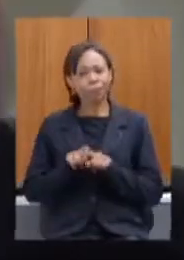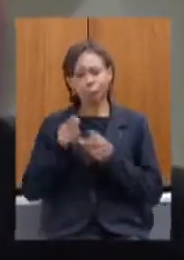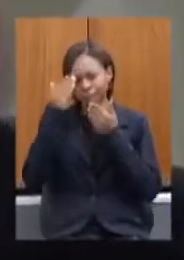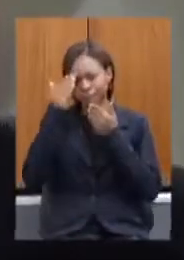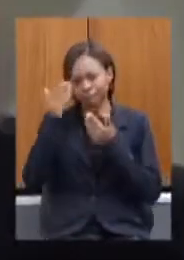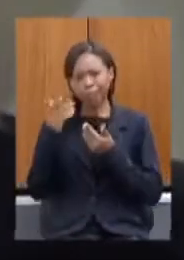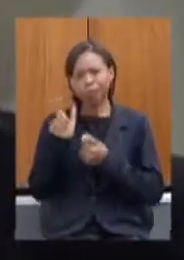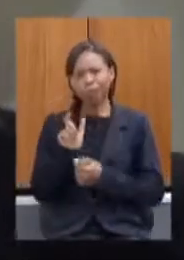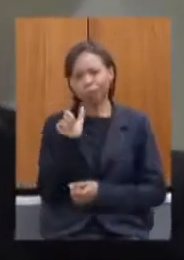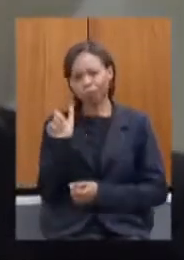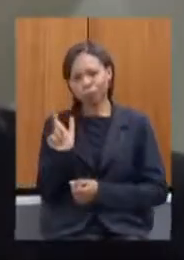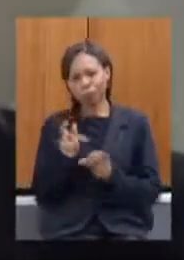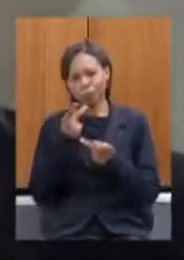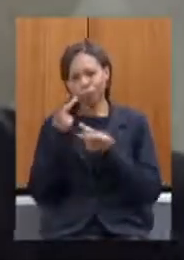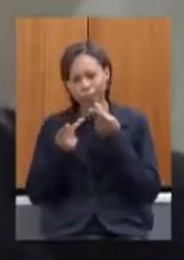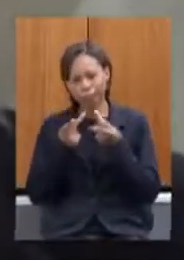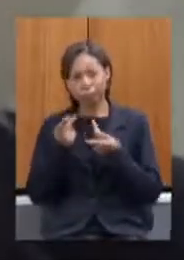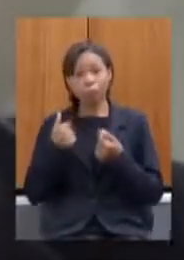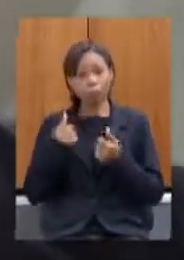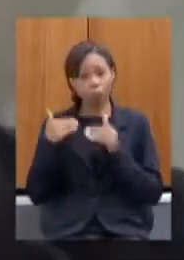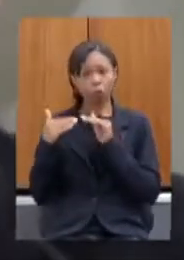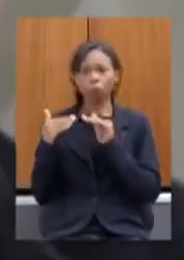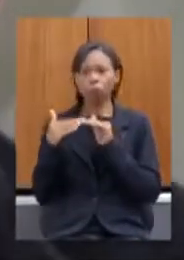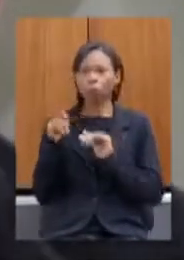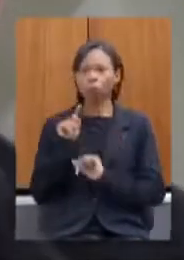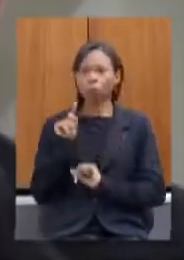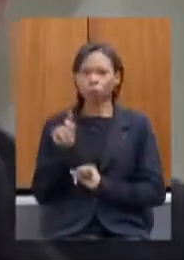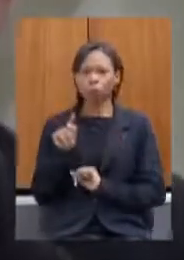palavras eu concordo com a senhora